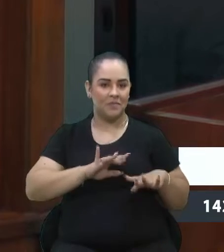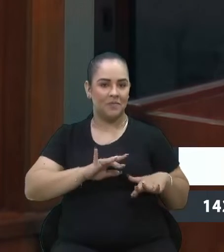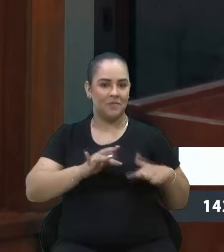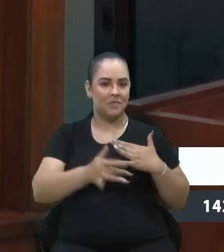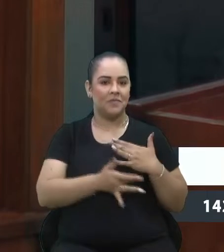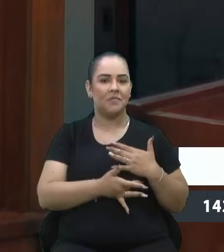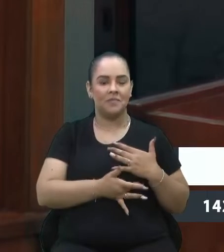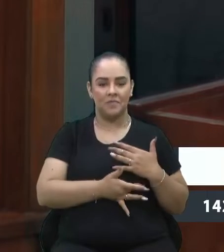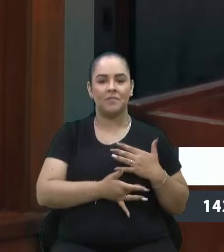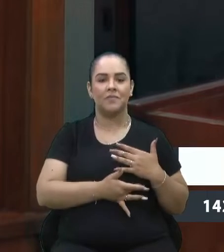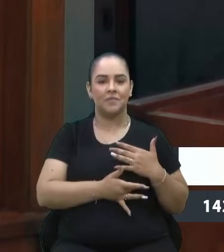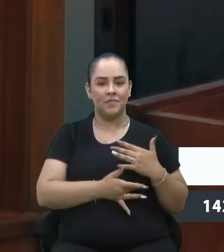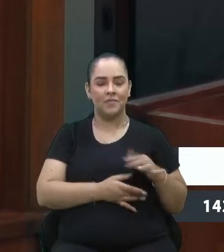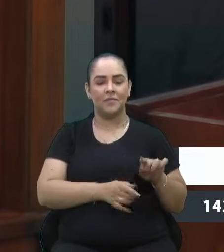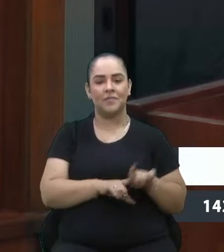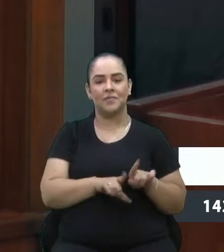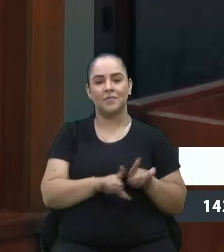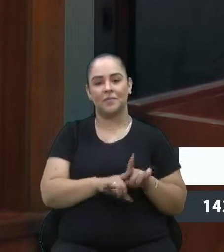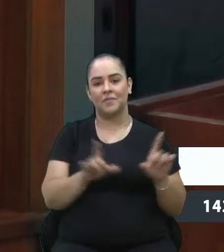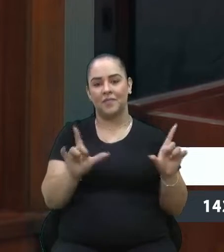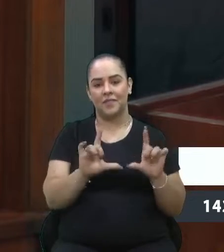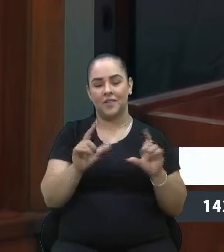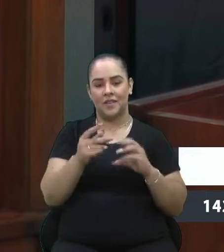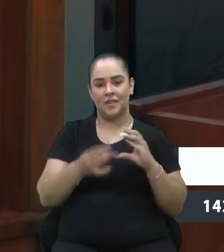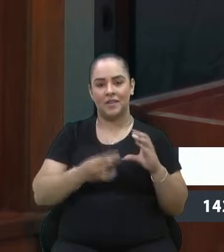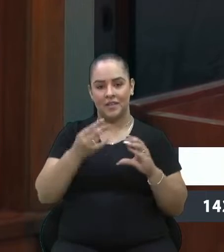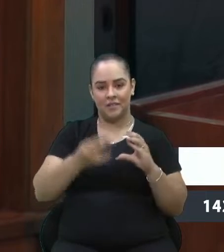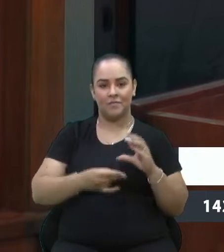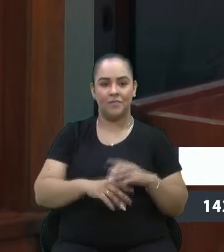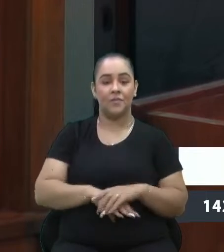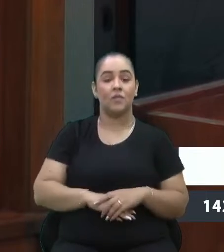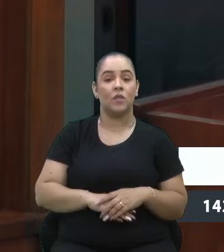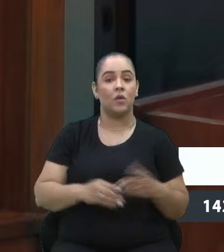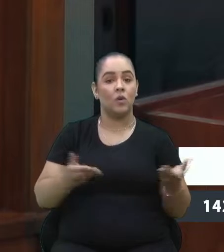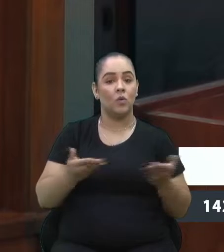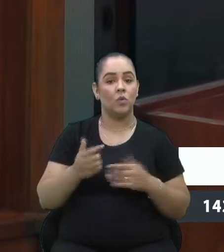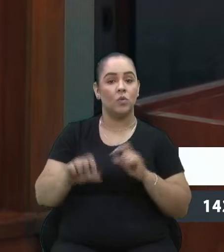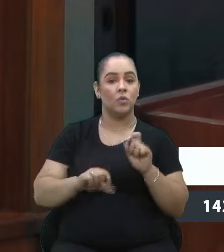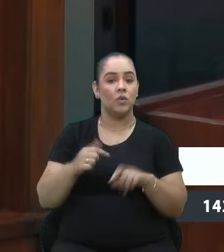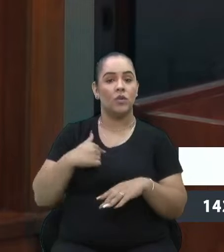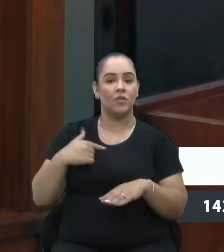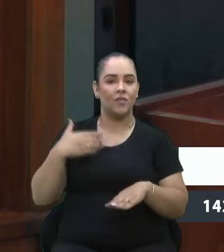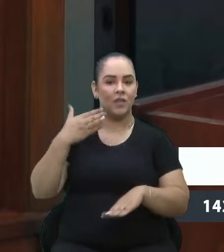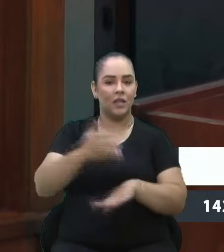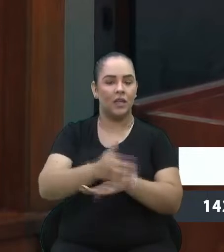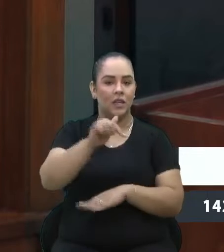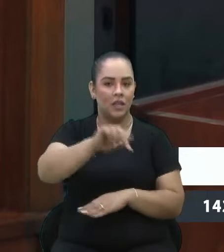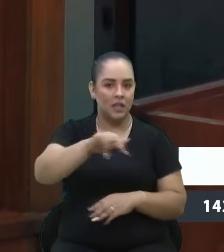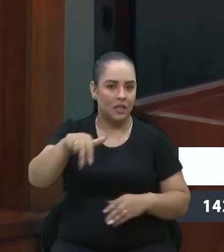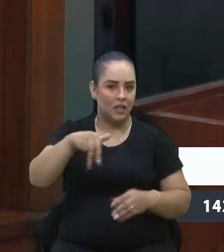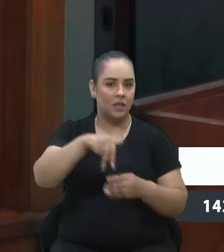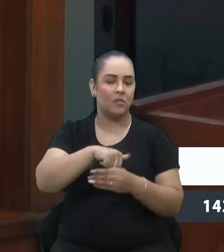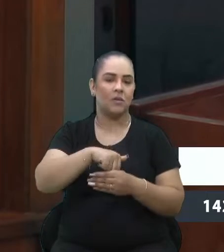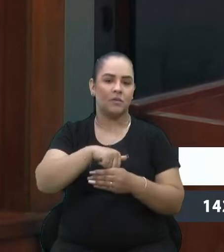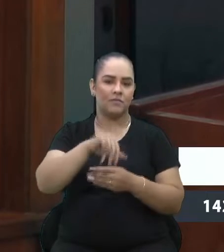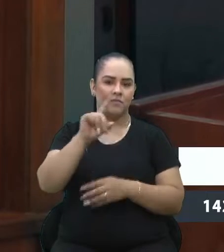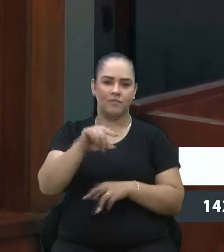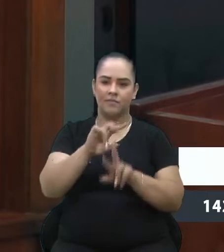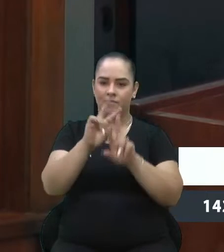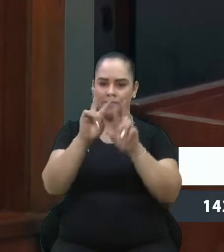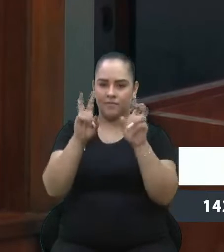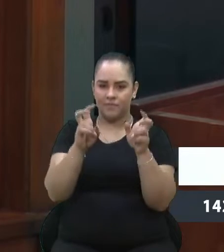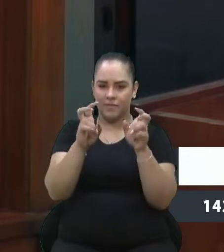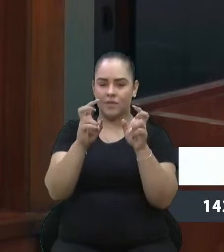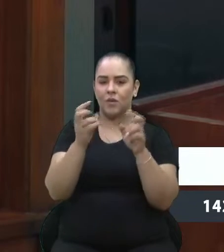e também do canal da TV Câmara. Hoje o que me traz a esta tribuna é uma notícia muito